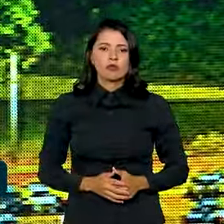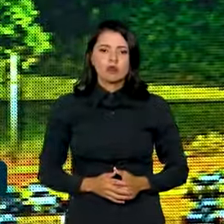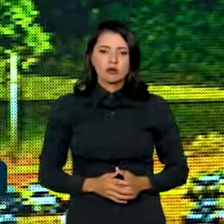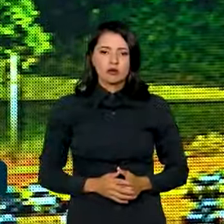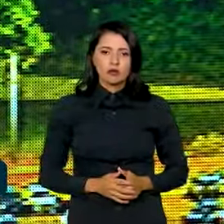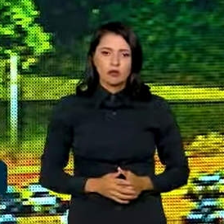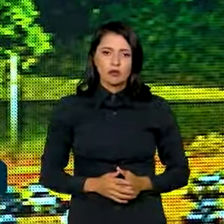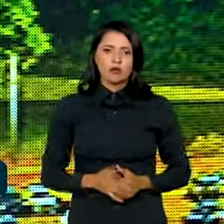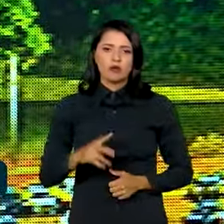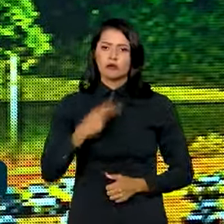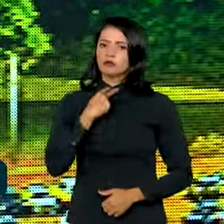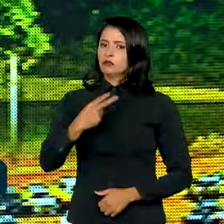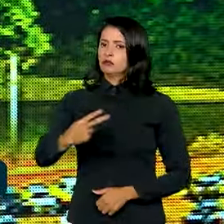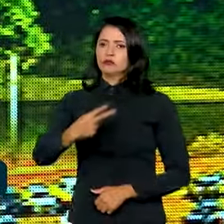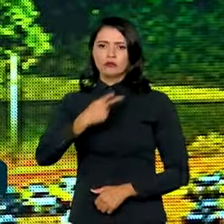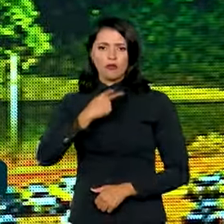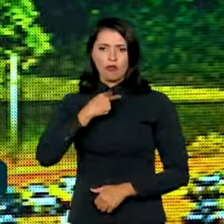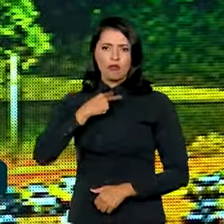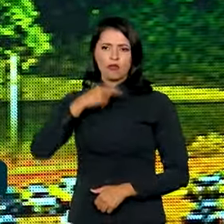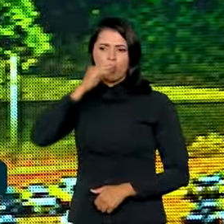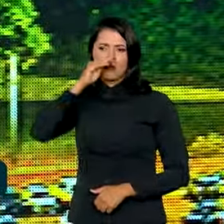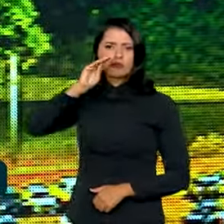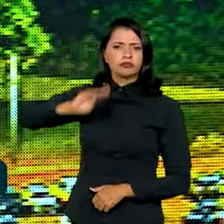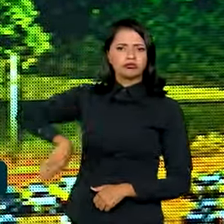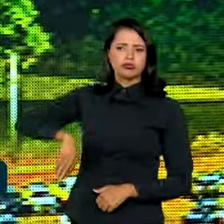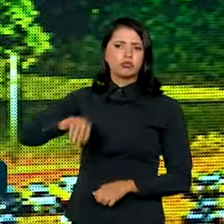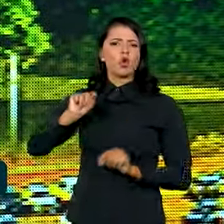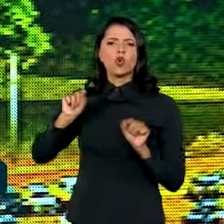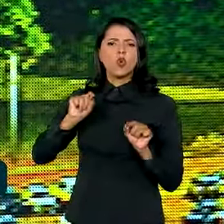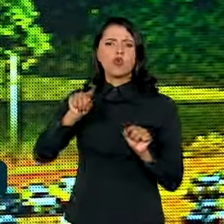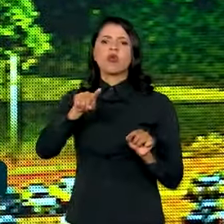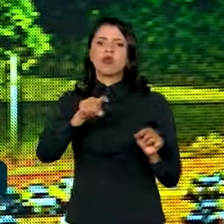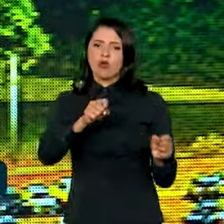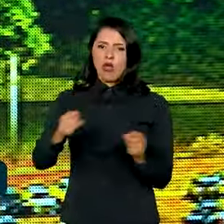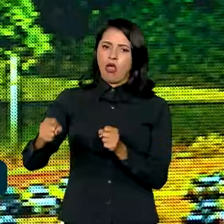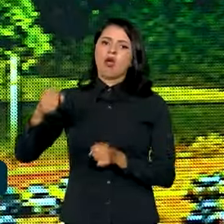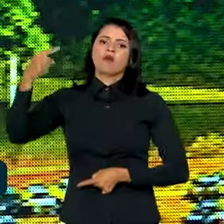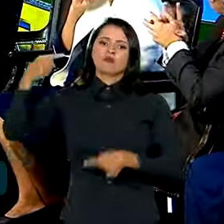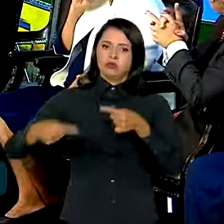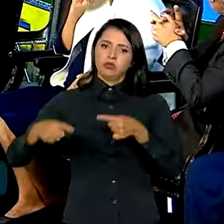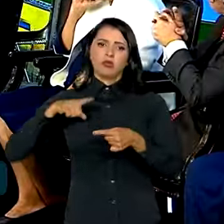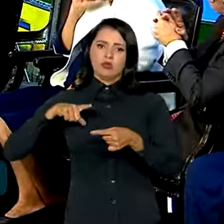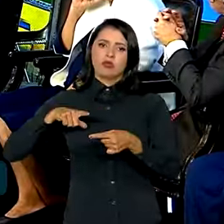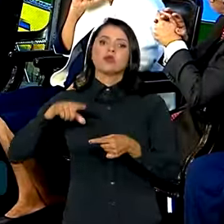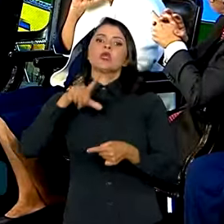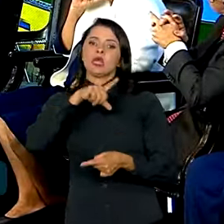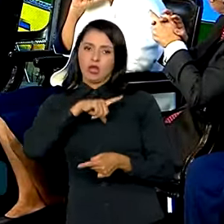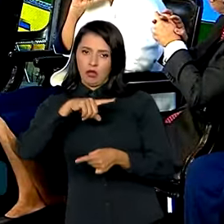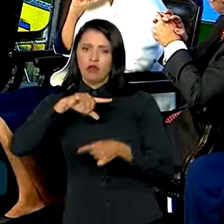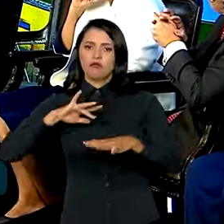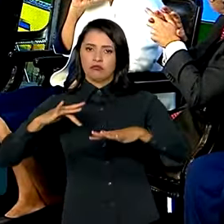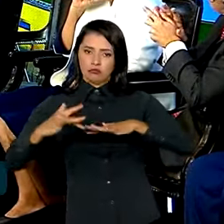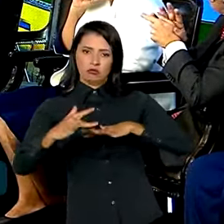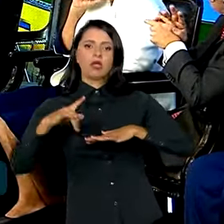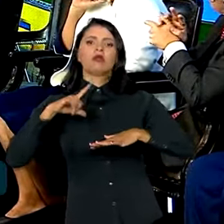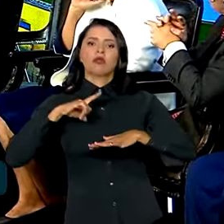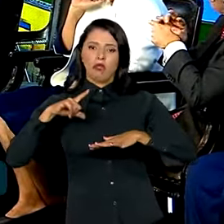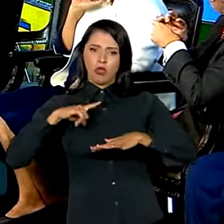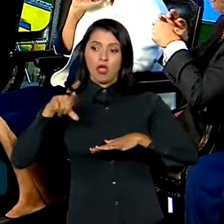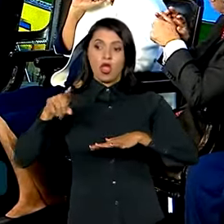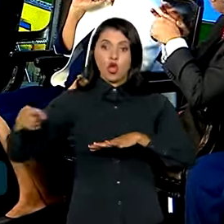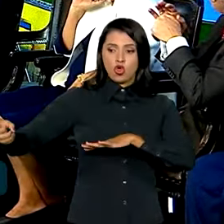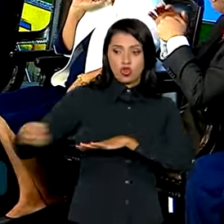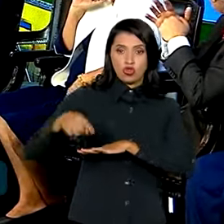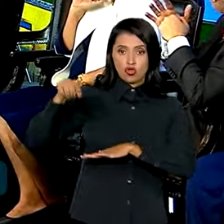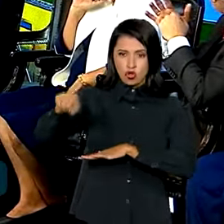Não podemos ignorar o poder político das redes sociais como o mais novo